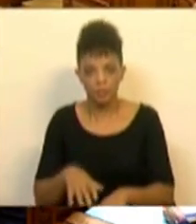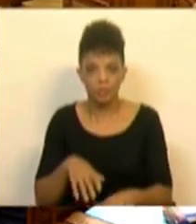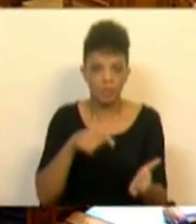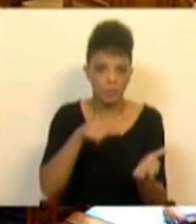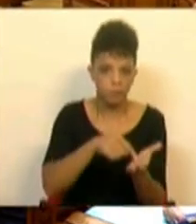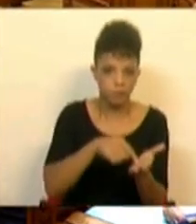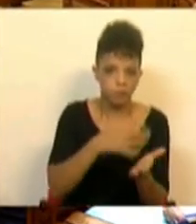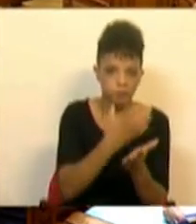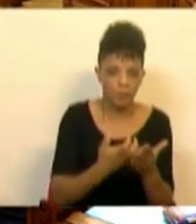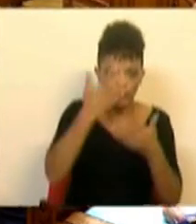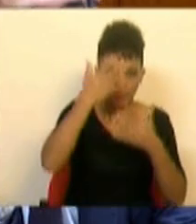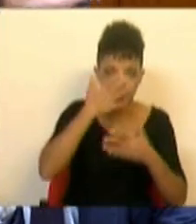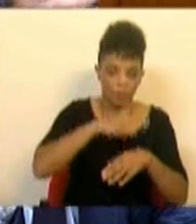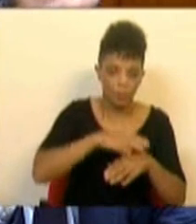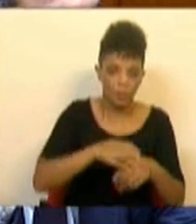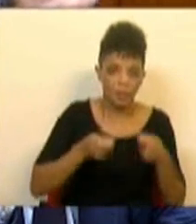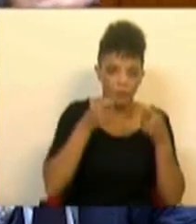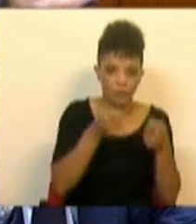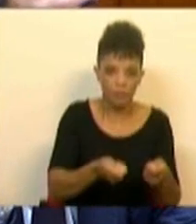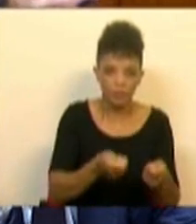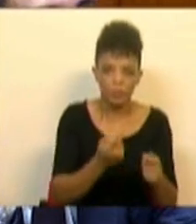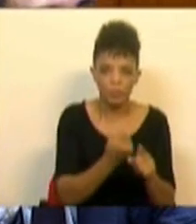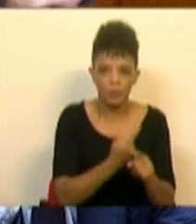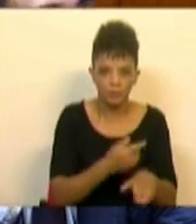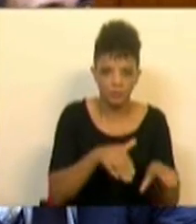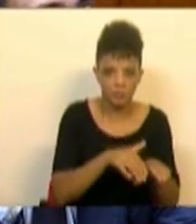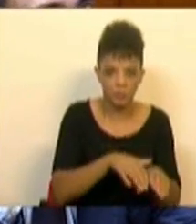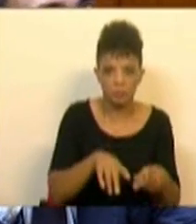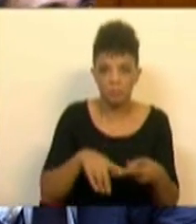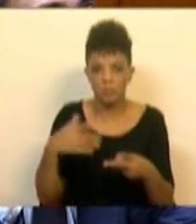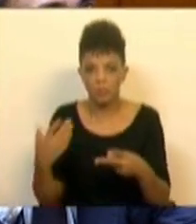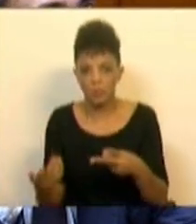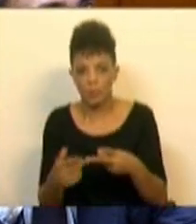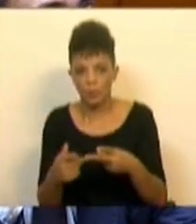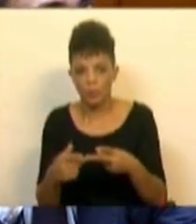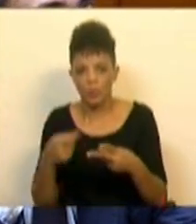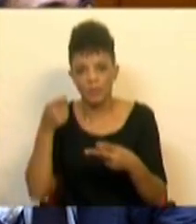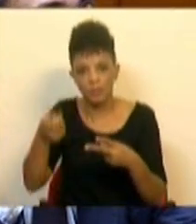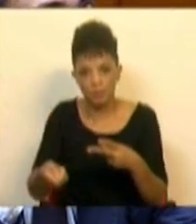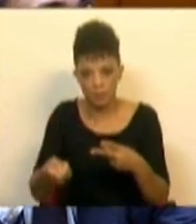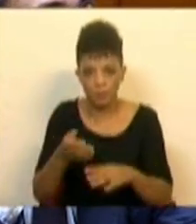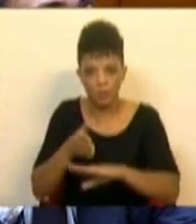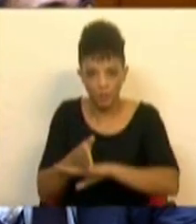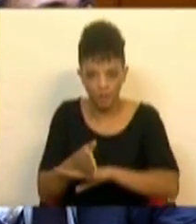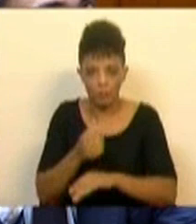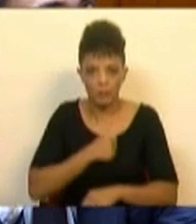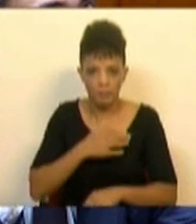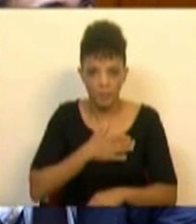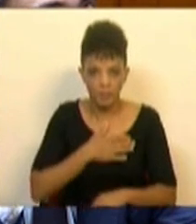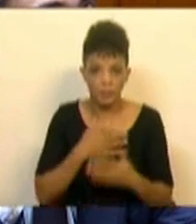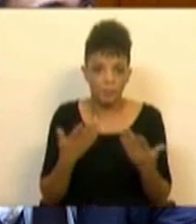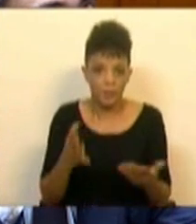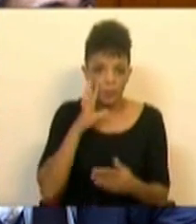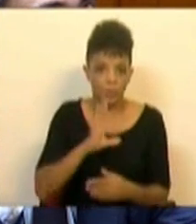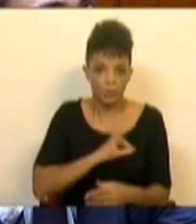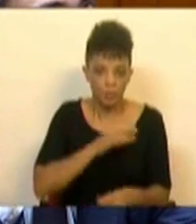deduzir, quer por via do investimento em unidades de participação, quer pelo correspondente investimento direto nas empresas. E